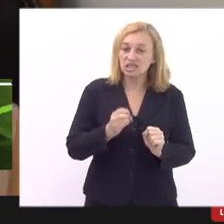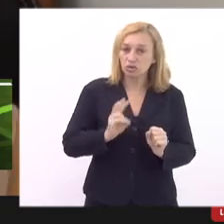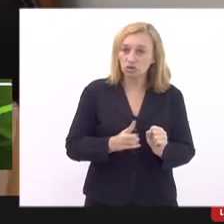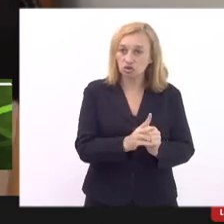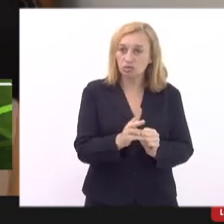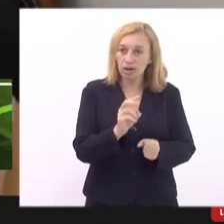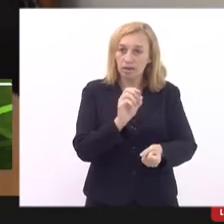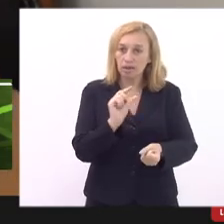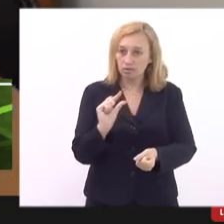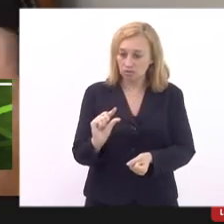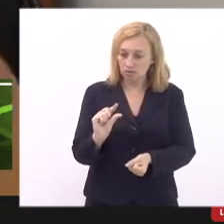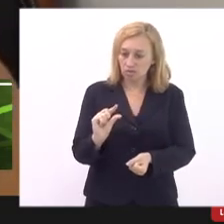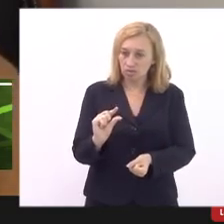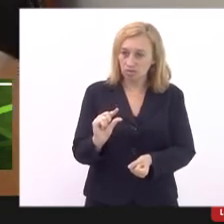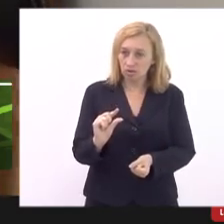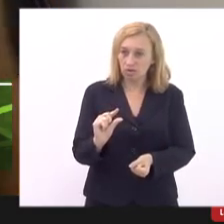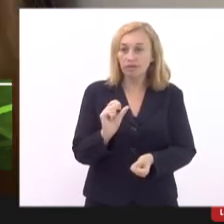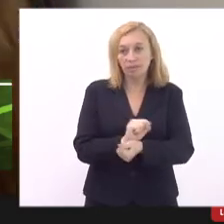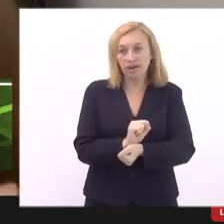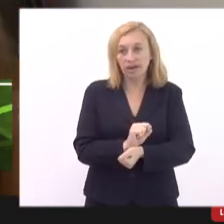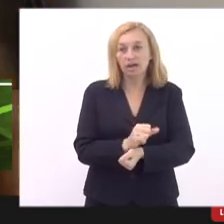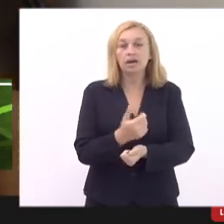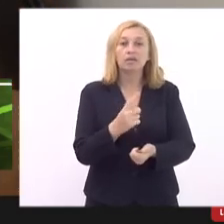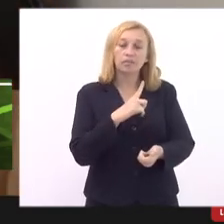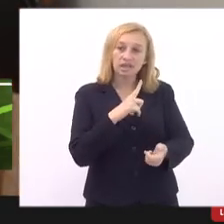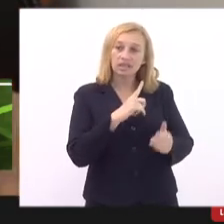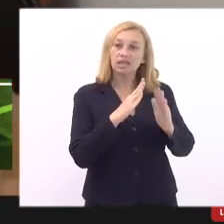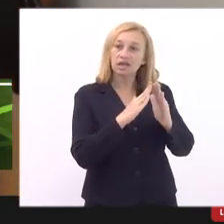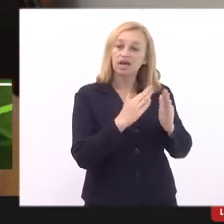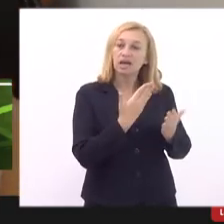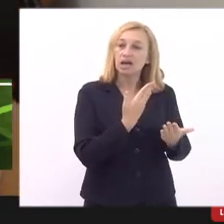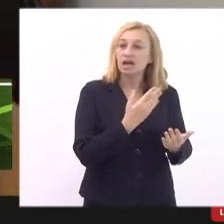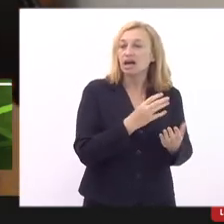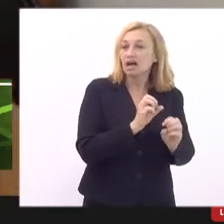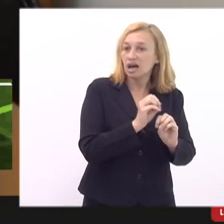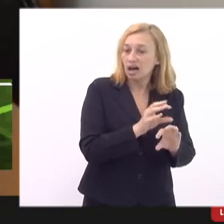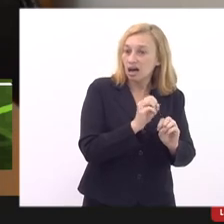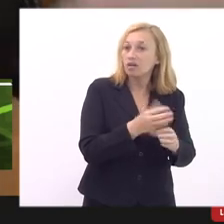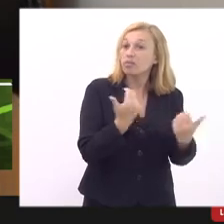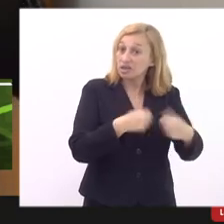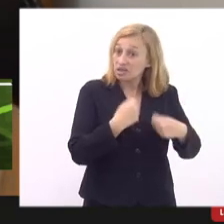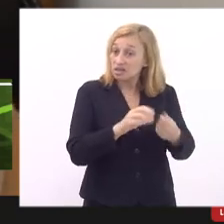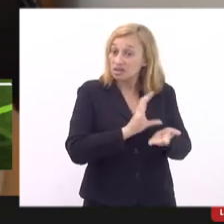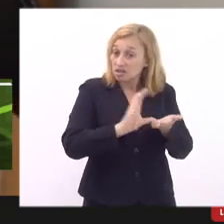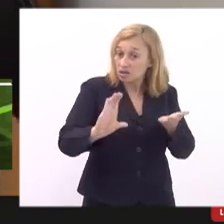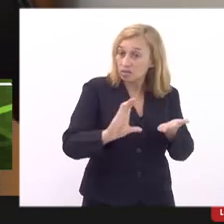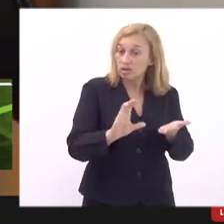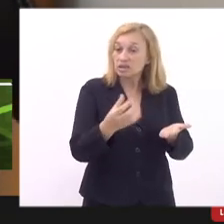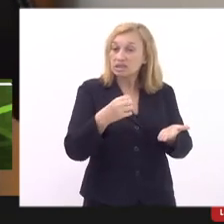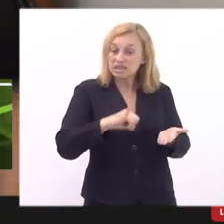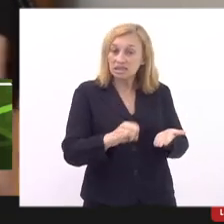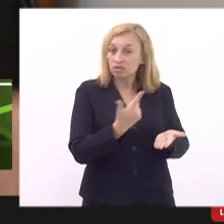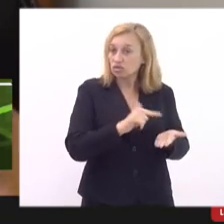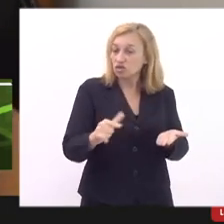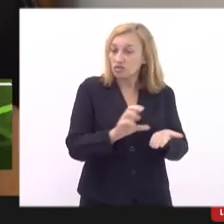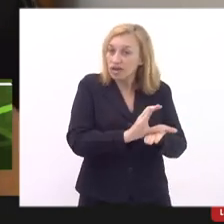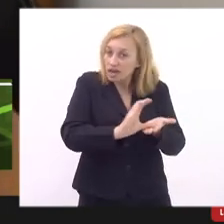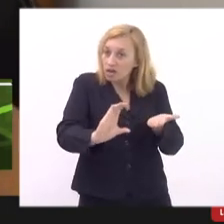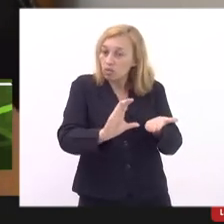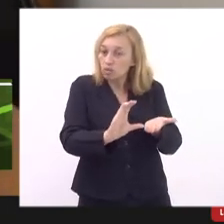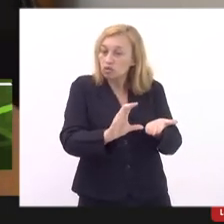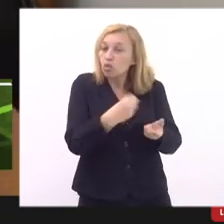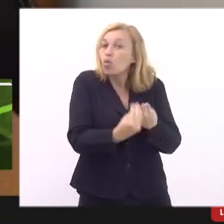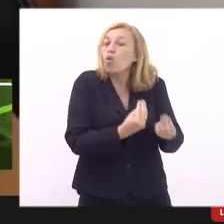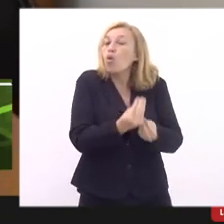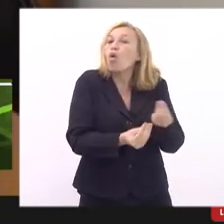paralisar porque para ter aula precisa ter alimentação e sem recurso não ter alimentação como é que vai fechar essa conta isso precisa fechar